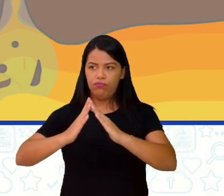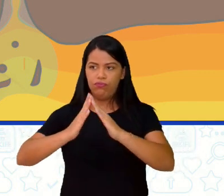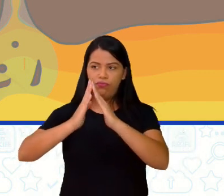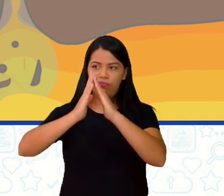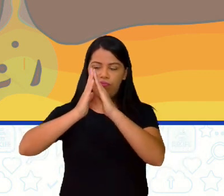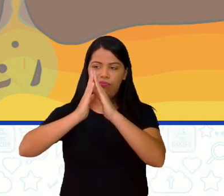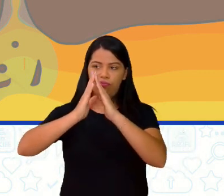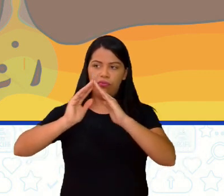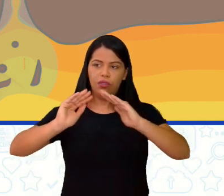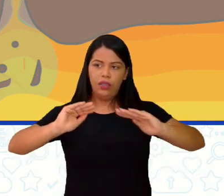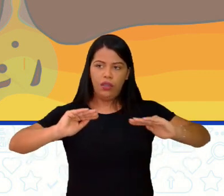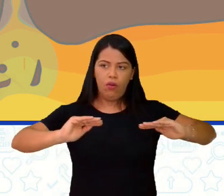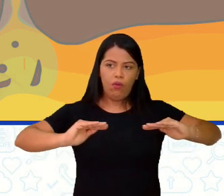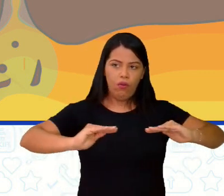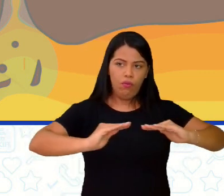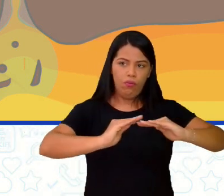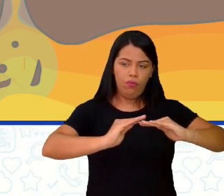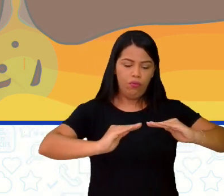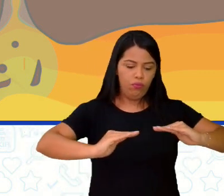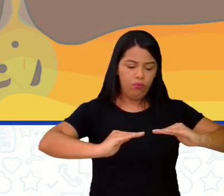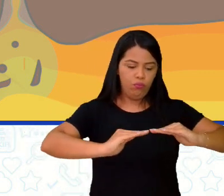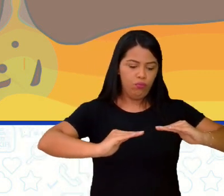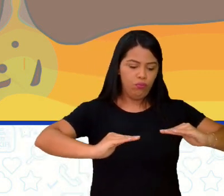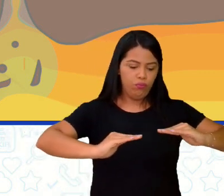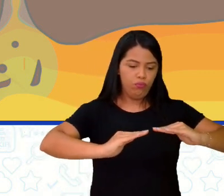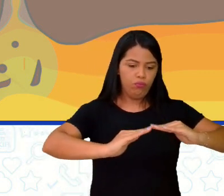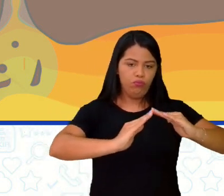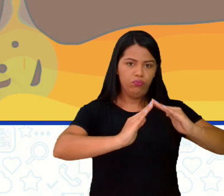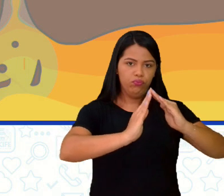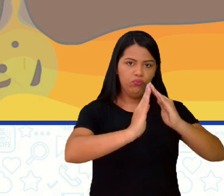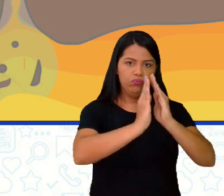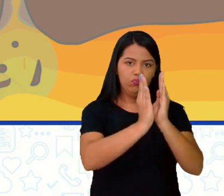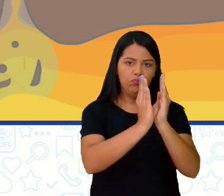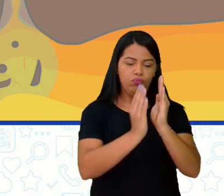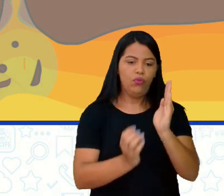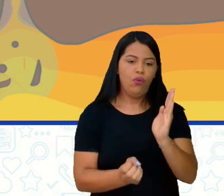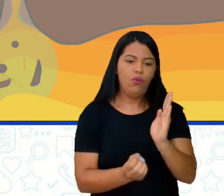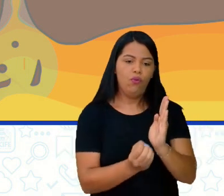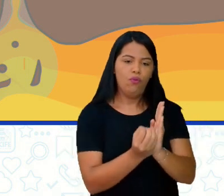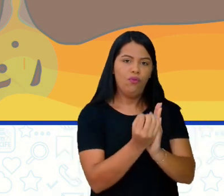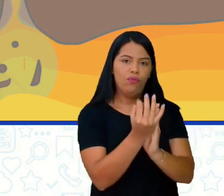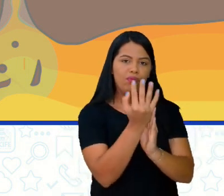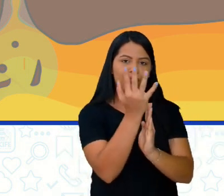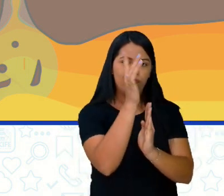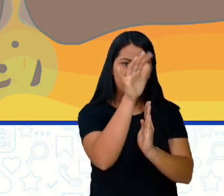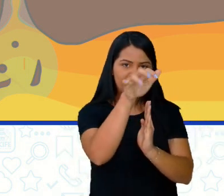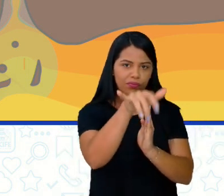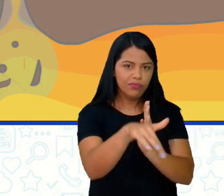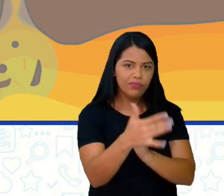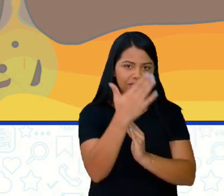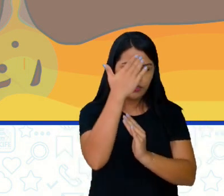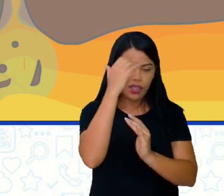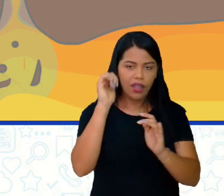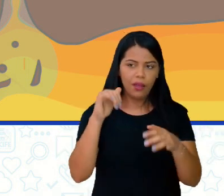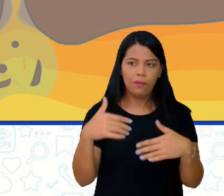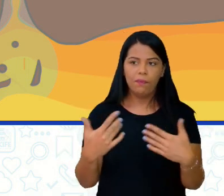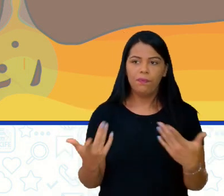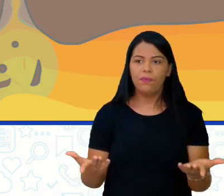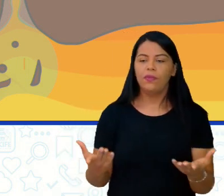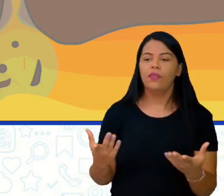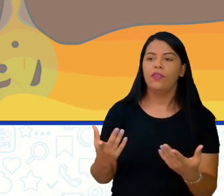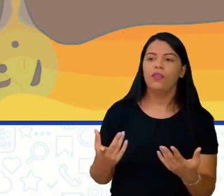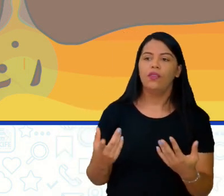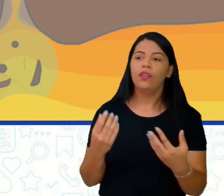Como a placa continental é mais densa, faz com que essa placa oceânica mergulhe para